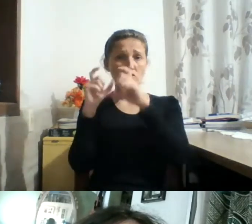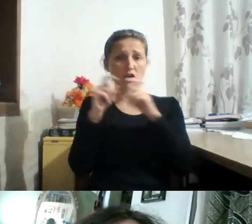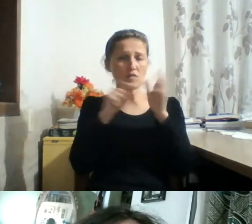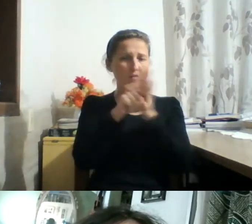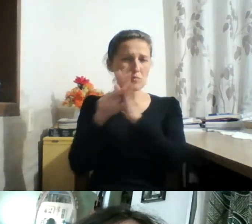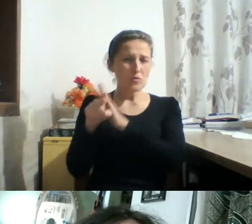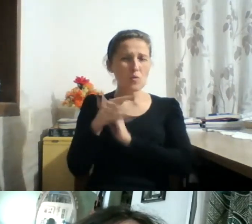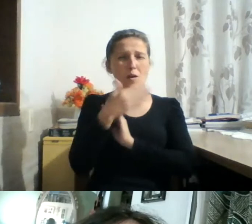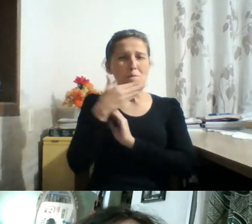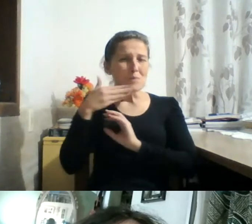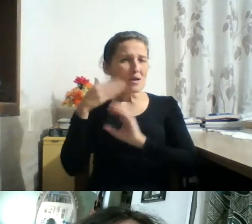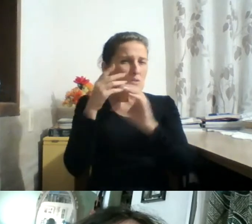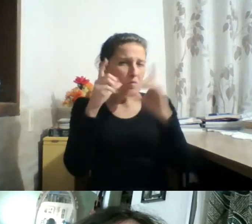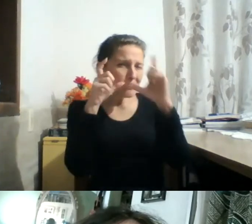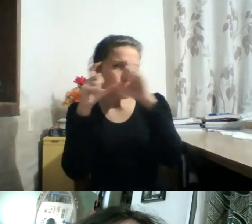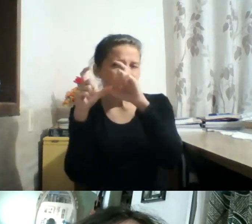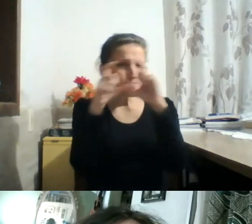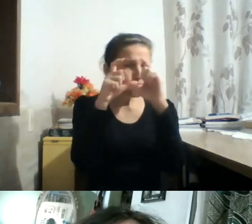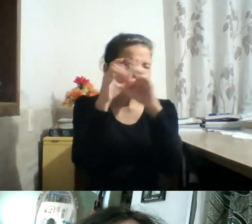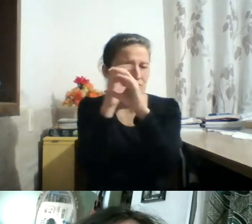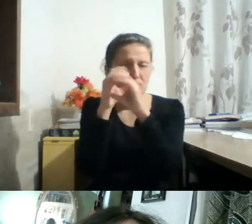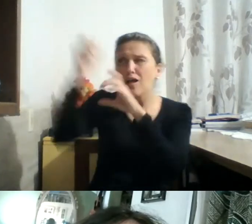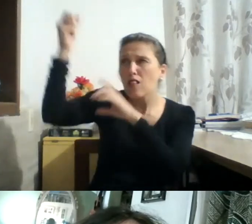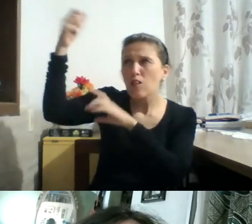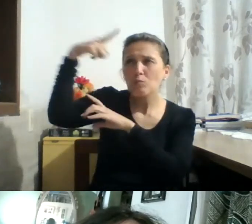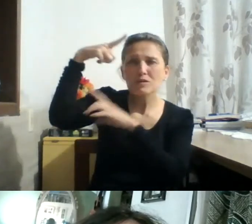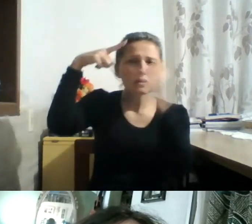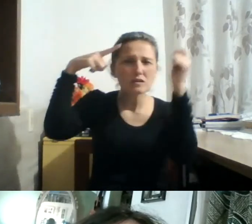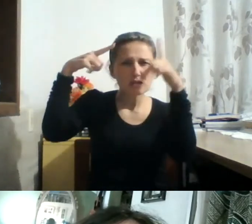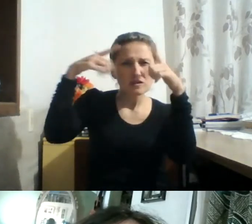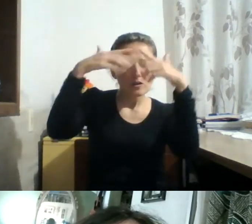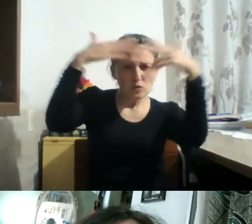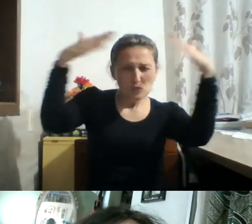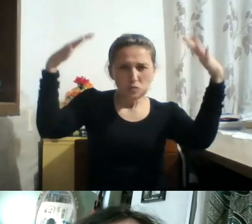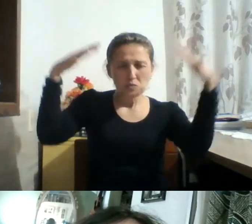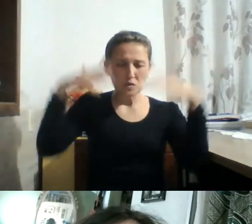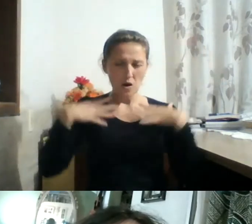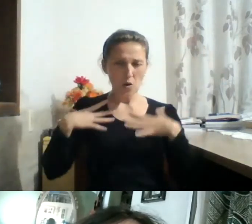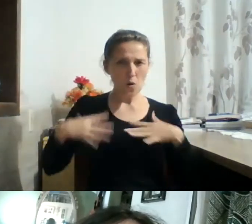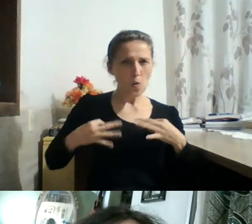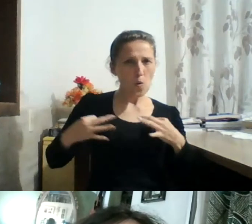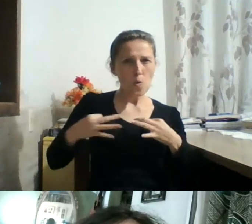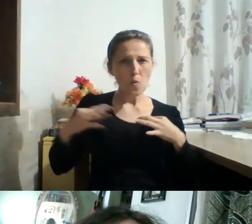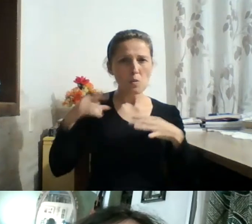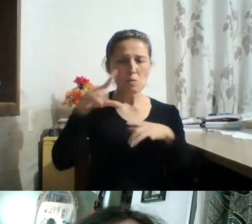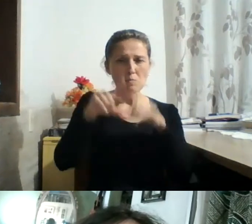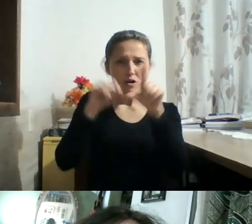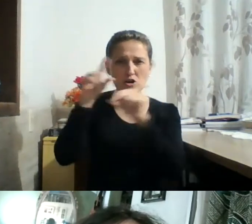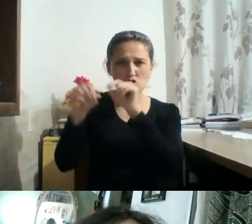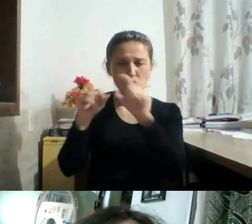ângulo, pela melhor iluminação o vestuário a escolhida, quer dizer, existe uma seleção.